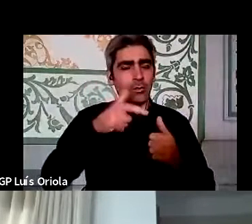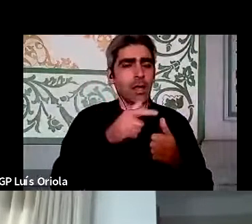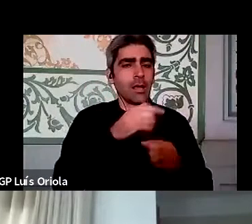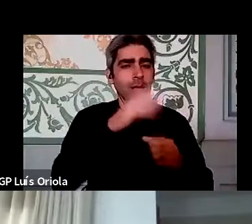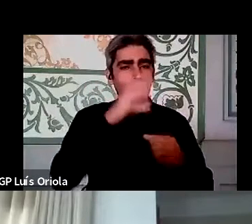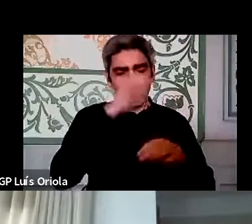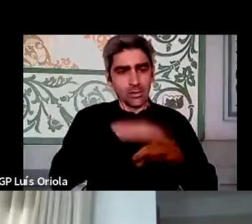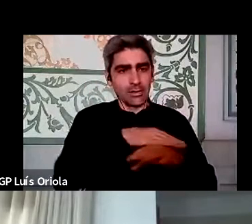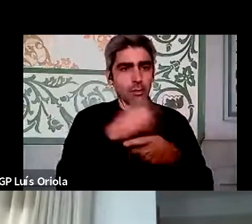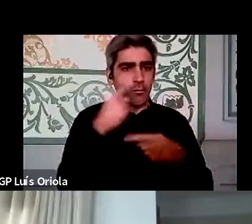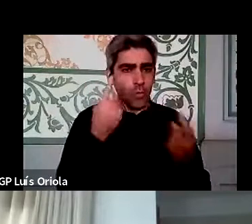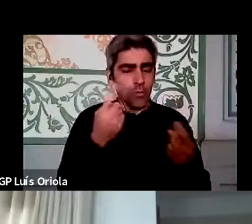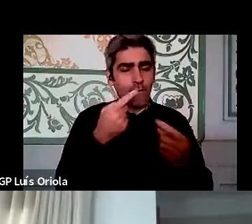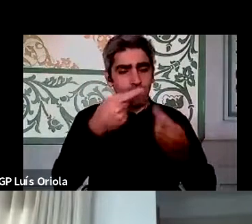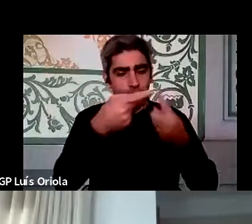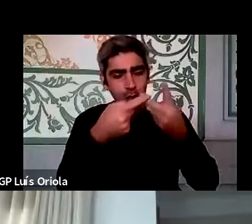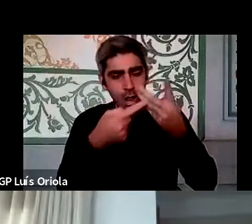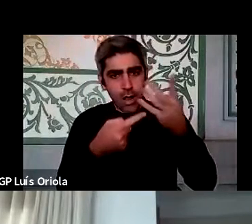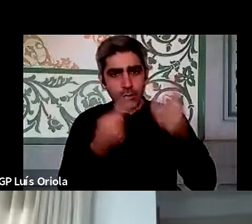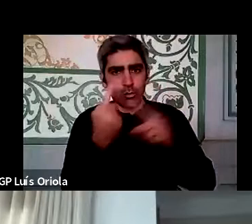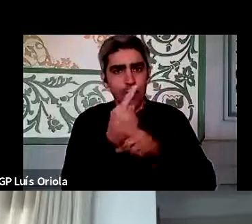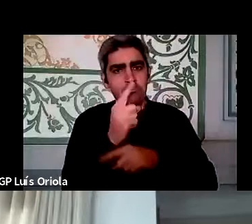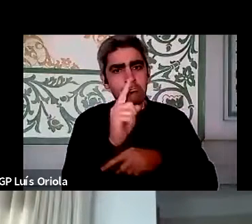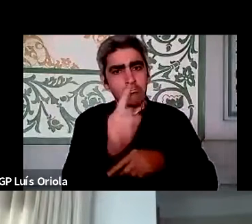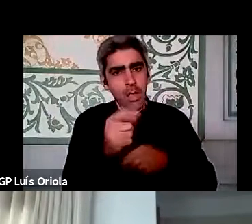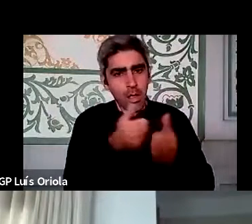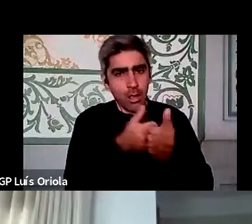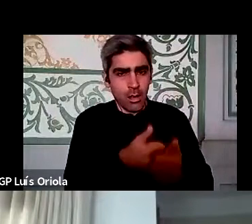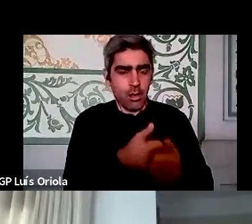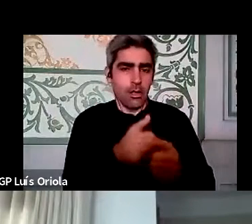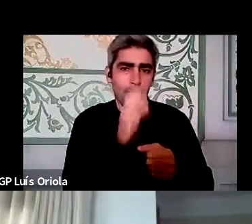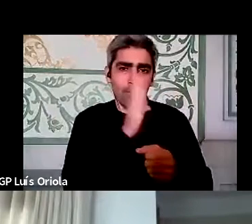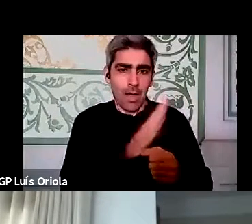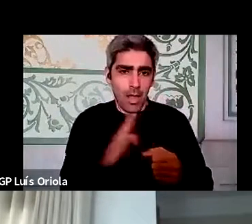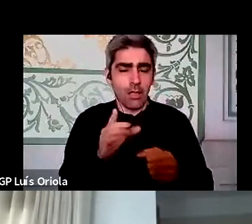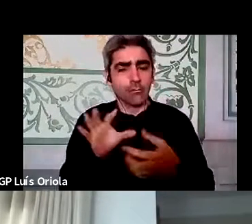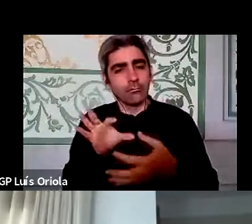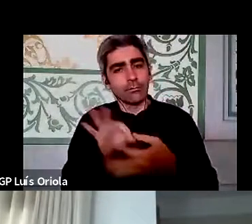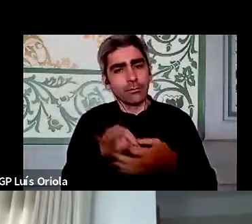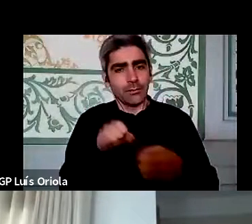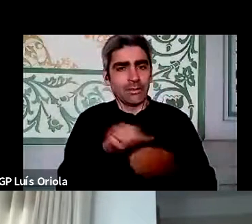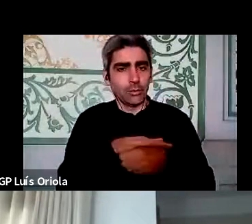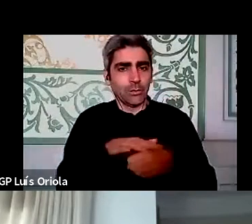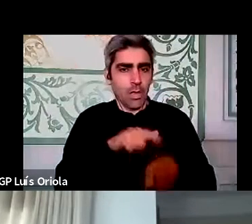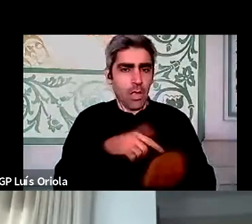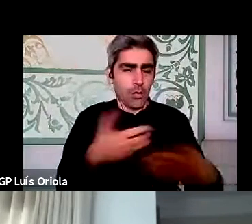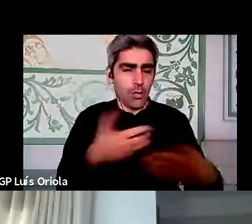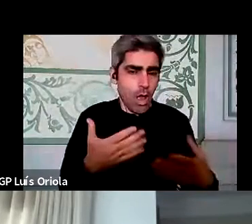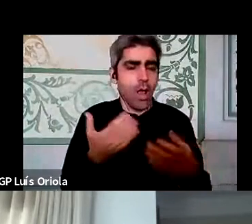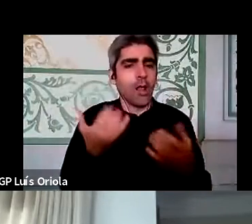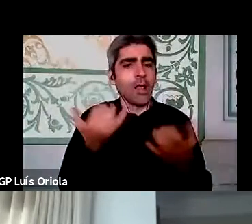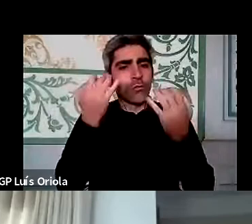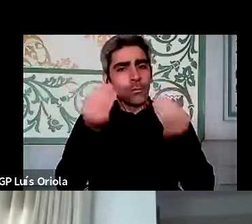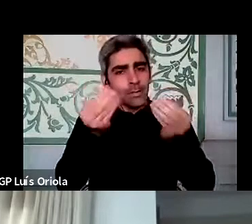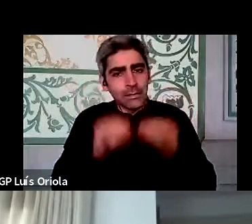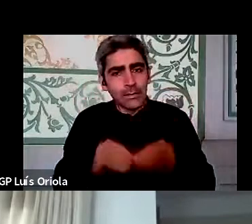desígnios para serem postos em prática relacionados com a situação atual e com muita necessidade de informação e de produção de guias e de